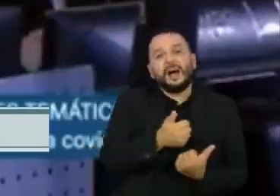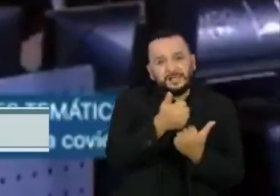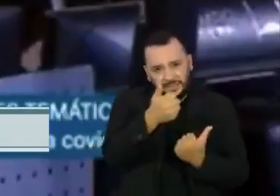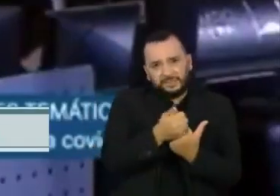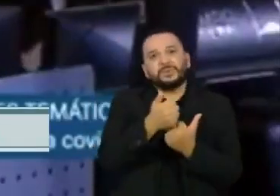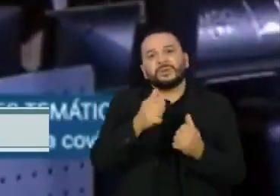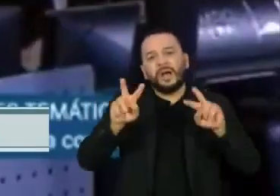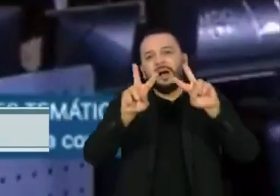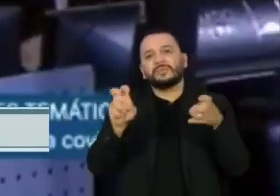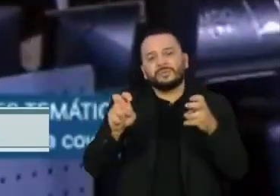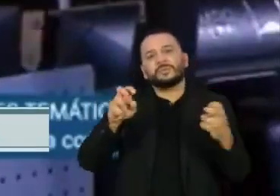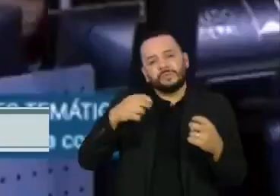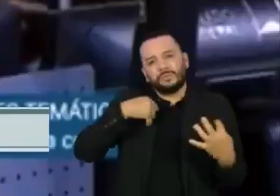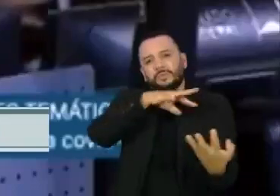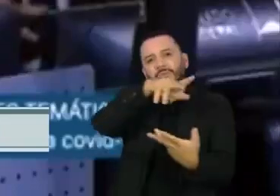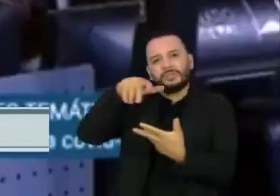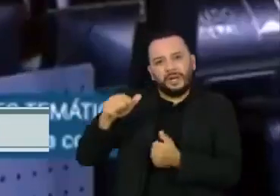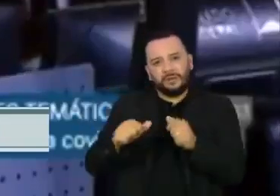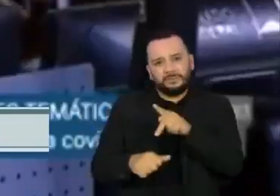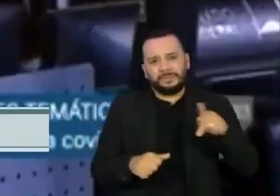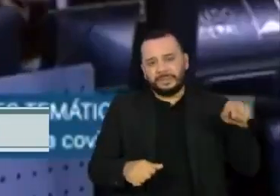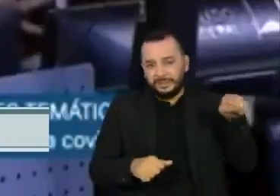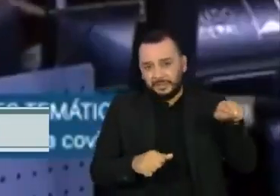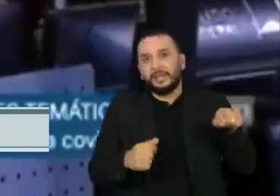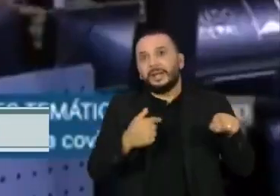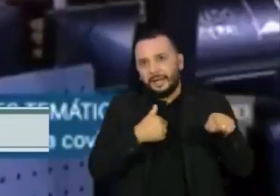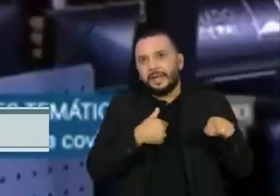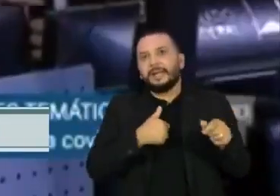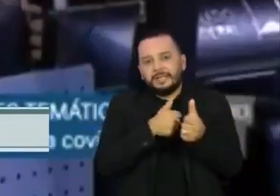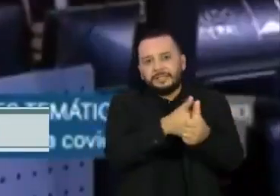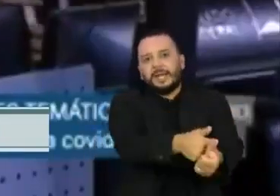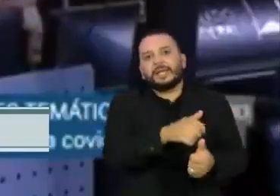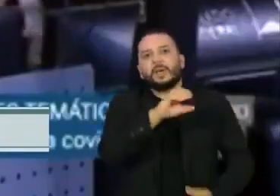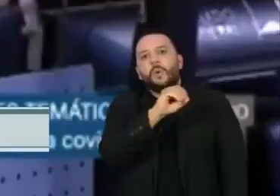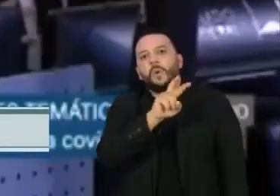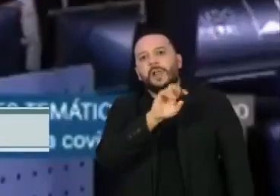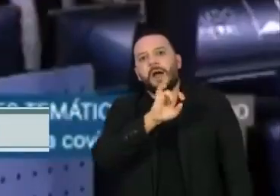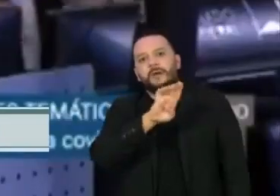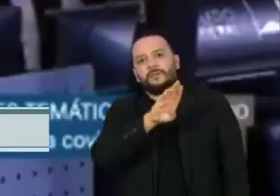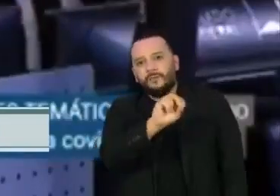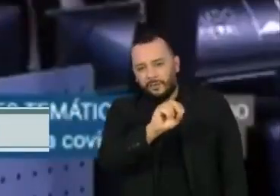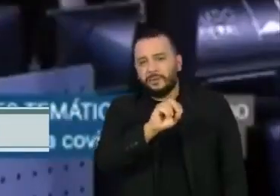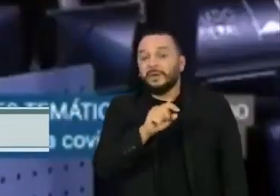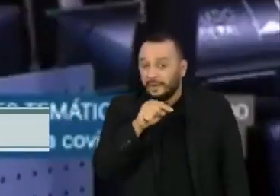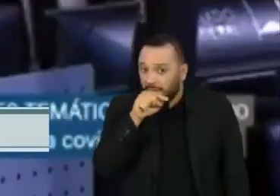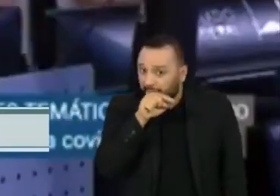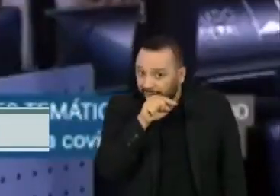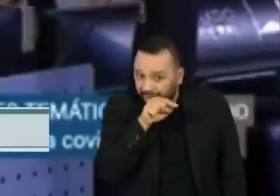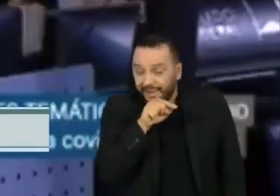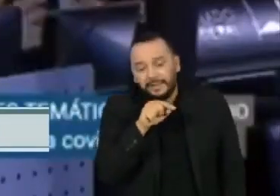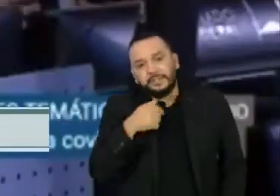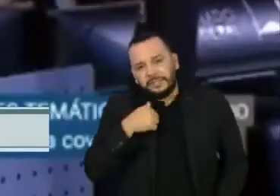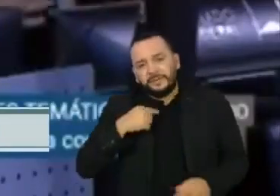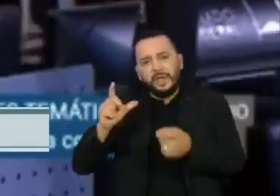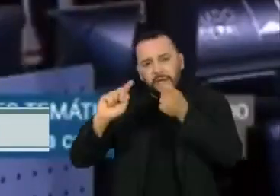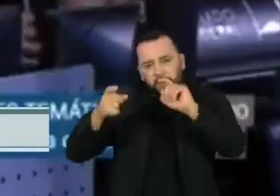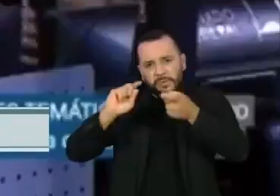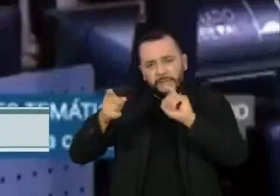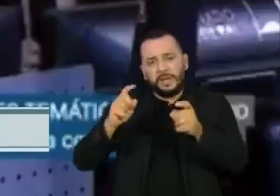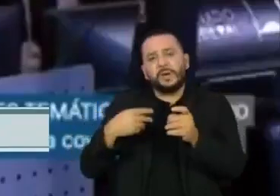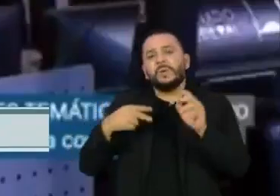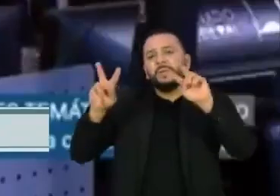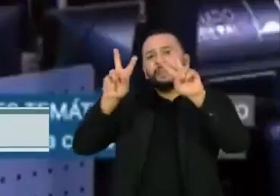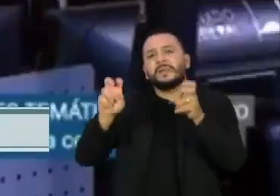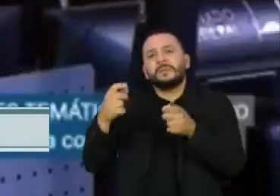presidência e faz parte da ala olavista do governo. Na sessão do Senado, que cobrava o Ministério das Relações Exteriores sobre a